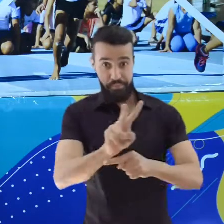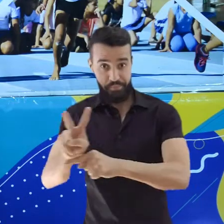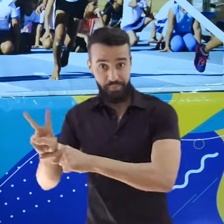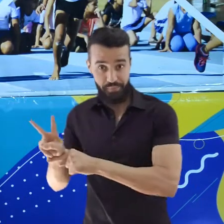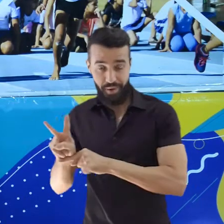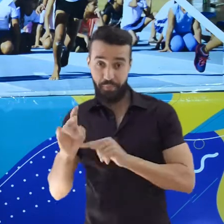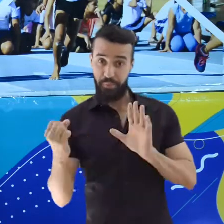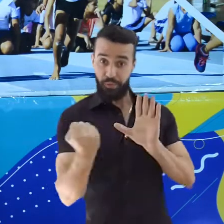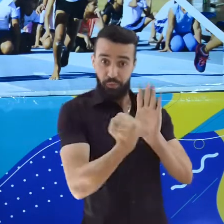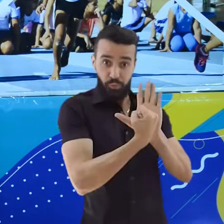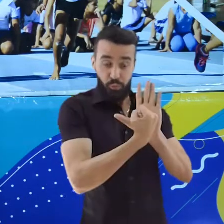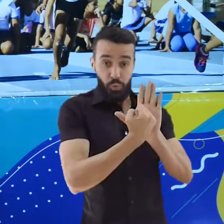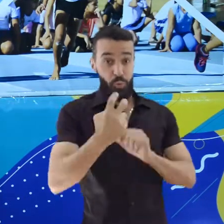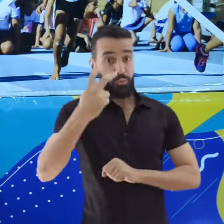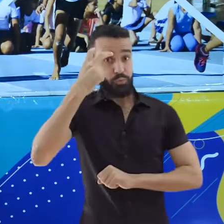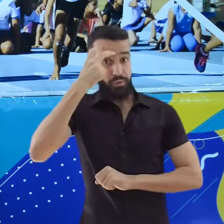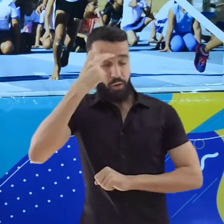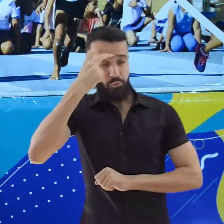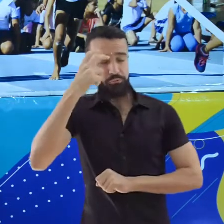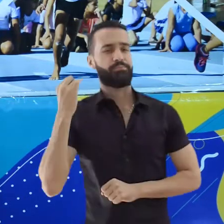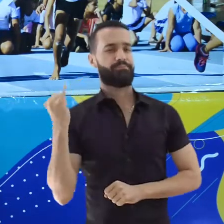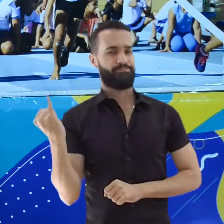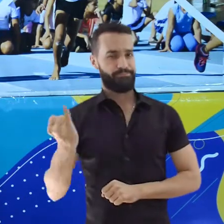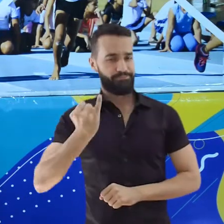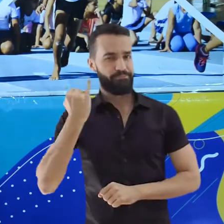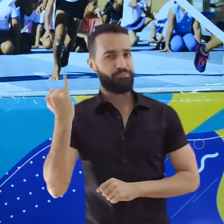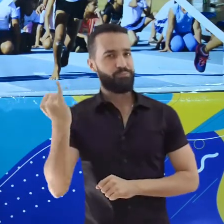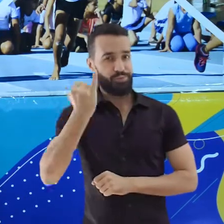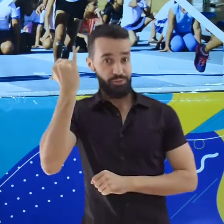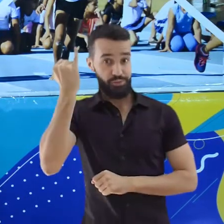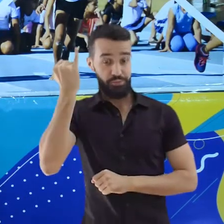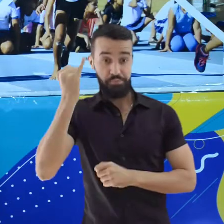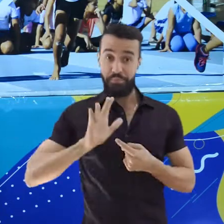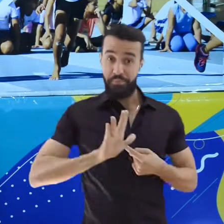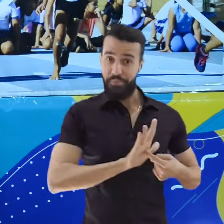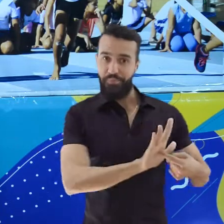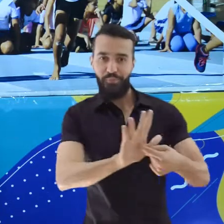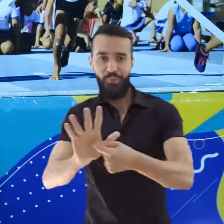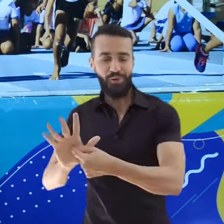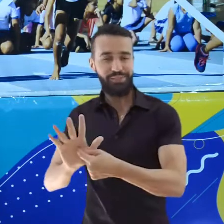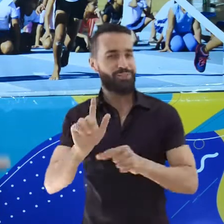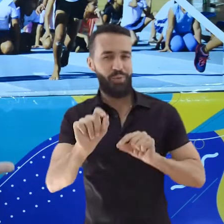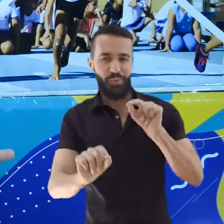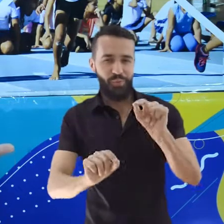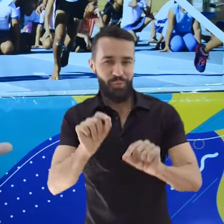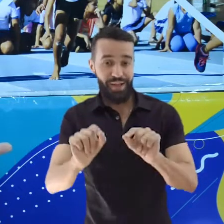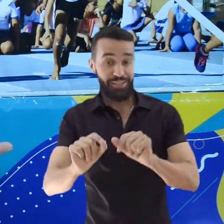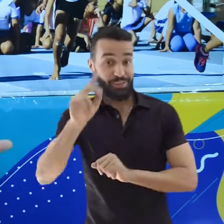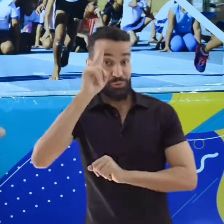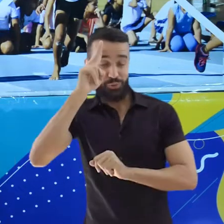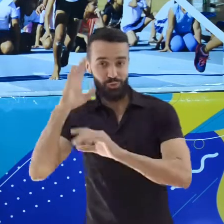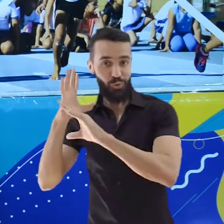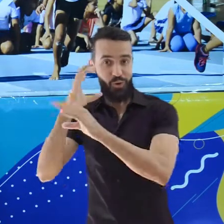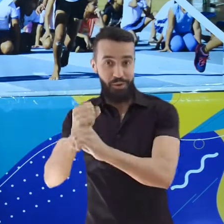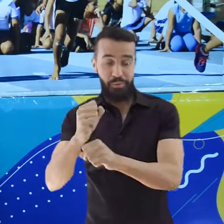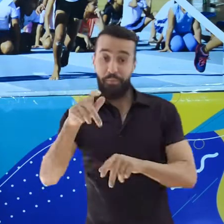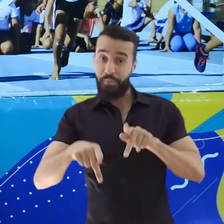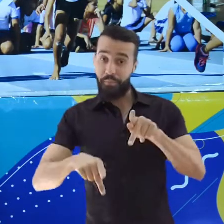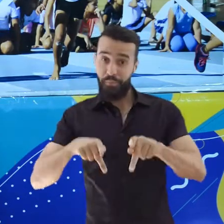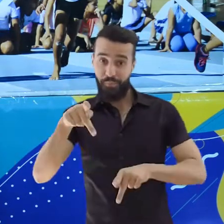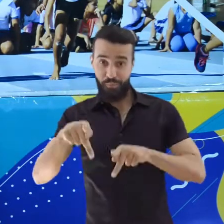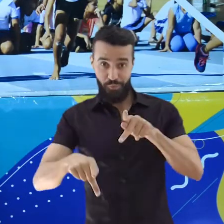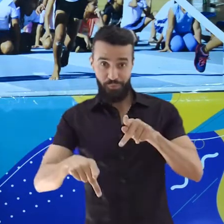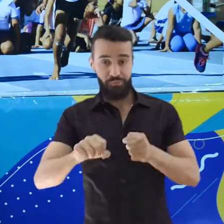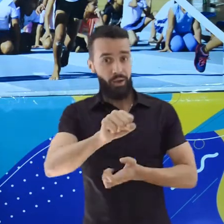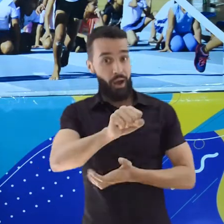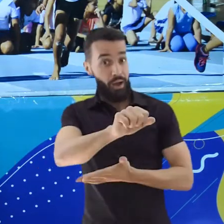o patrimônio cultural é muito importante, pois representa a história de um povo. Na atividade